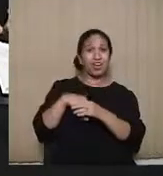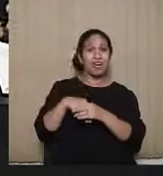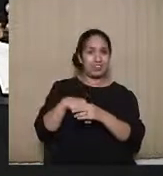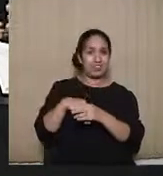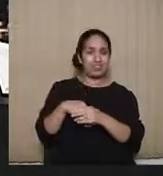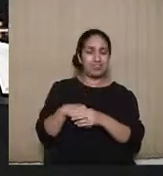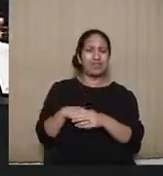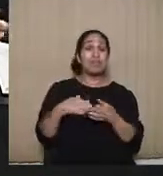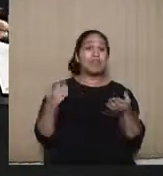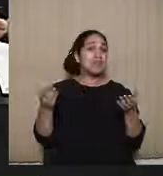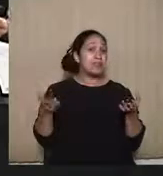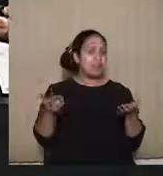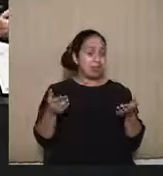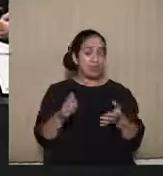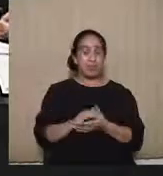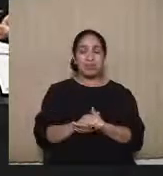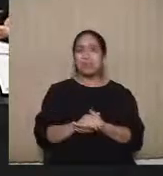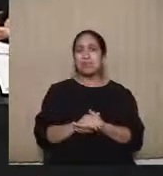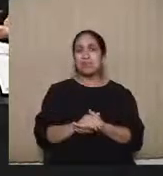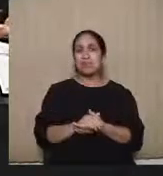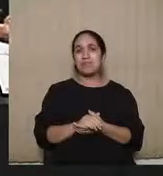possibilidade da gente